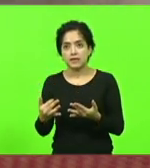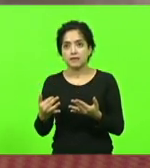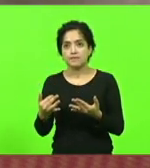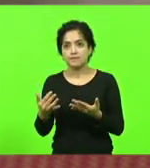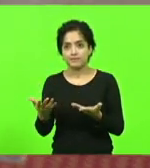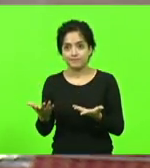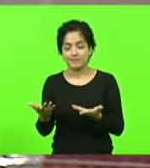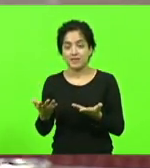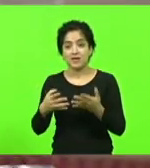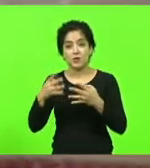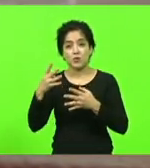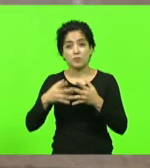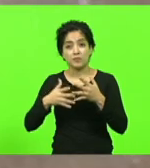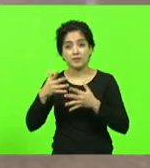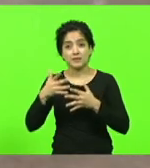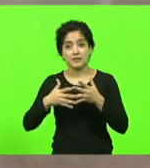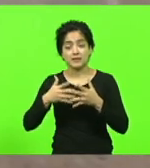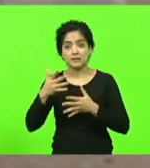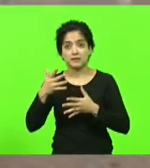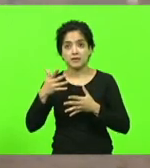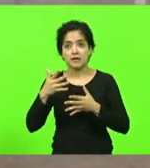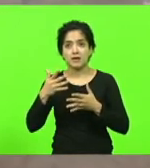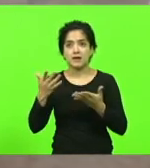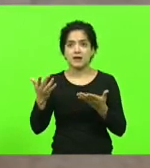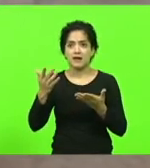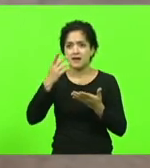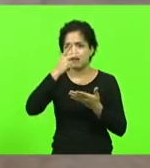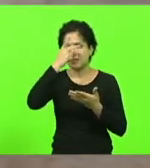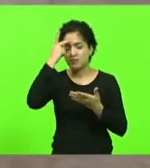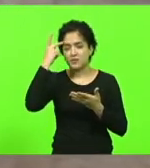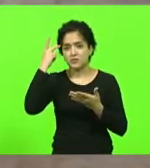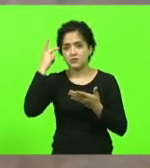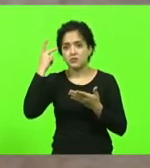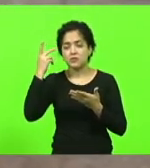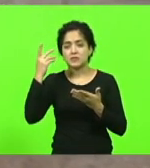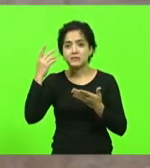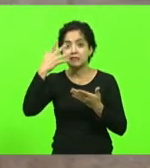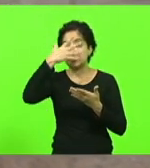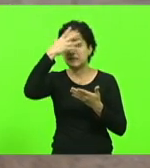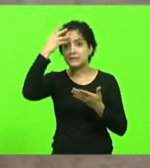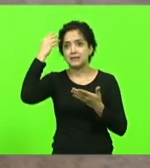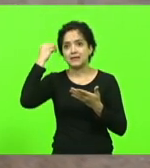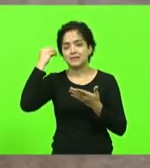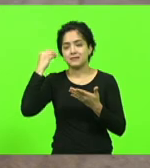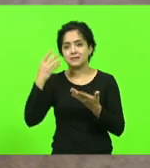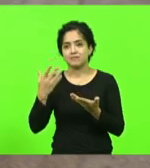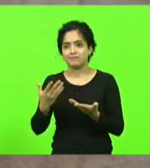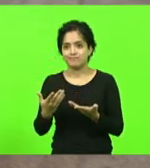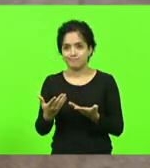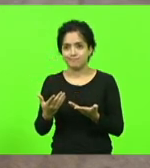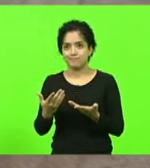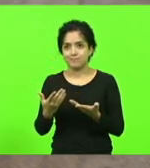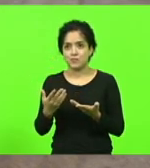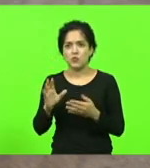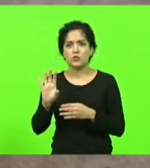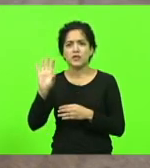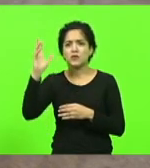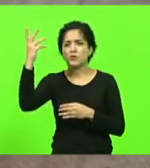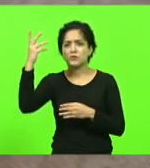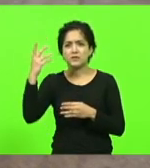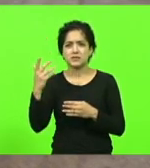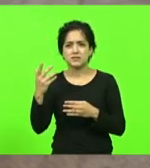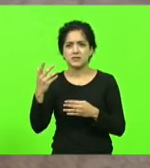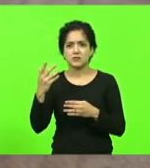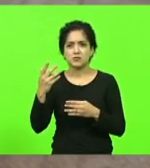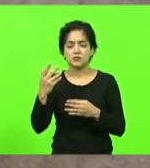complicada que foi as pessoas esquecem o que aconteceu naqueles dois ou três dias